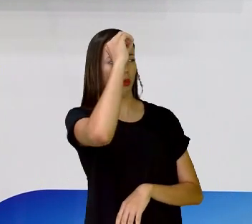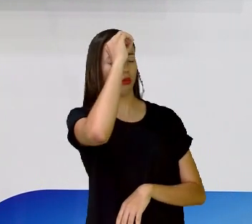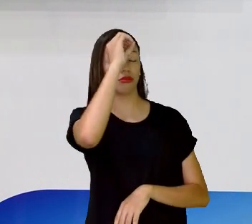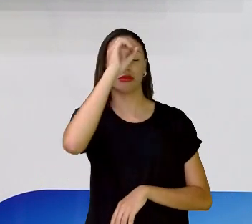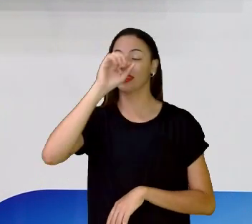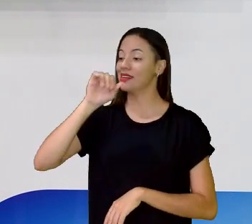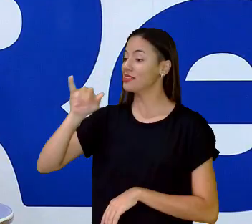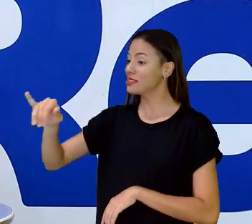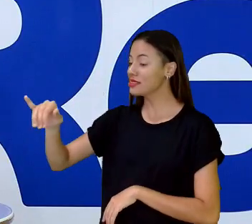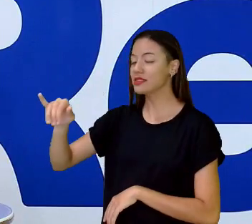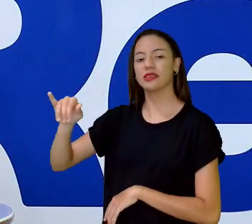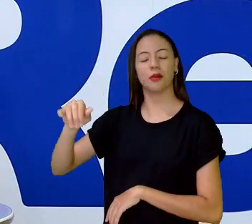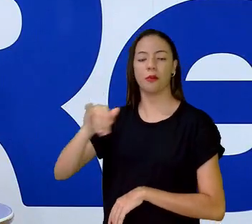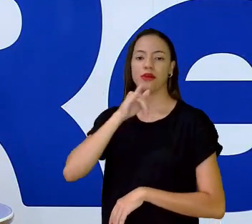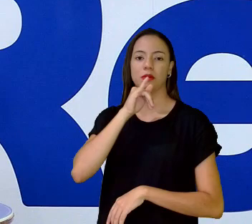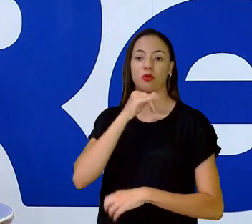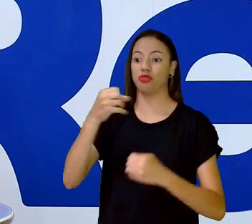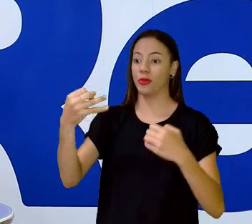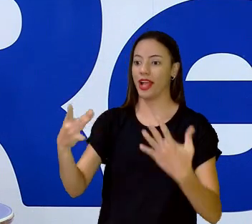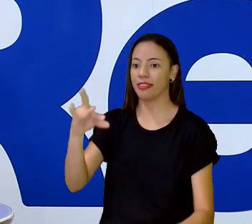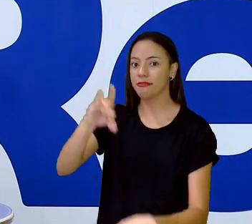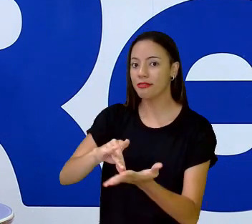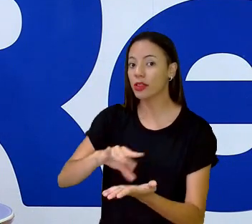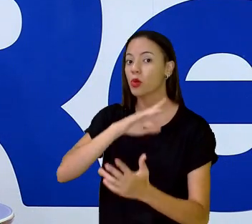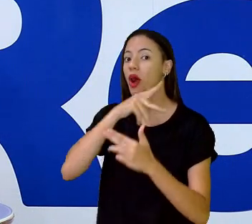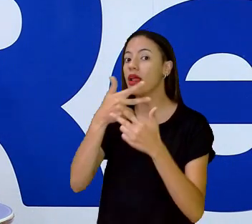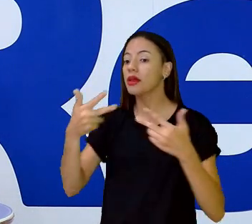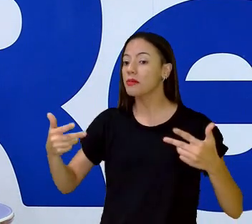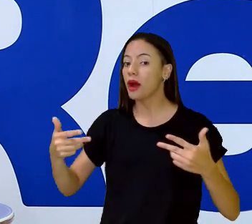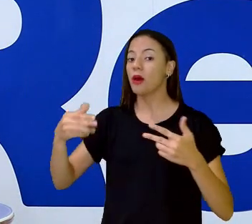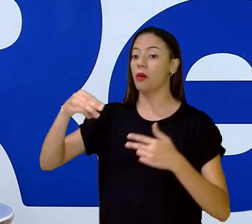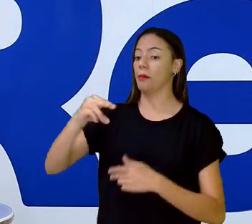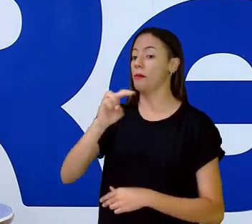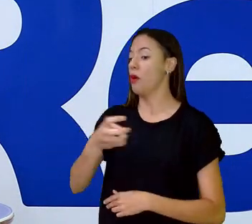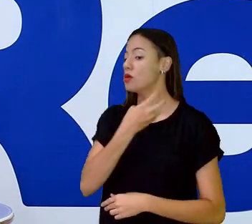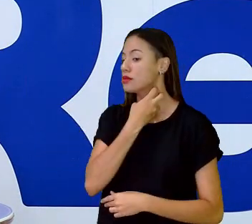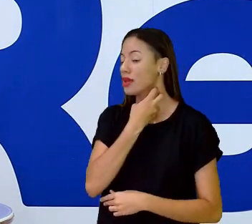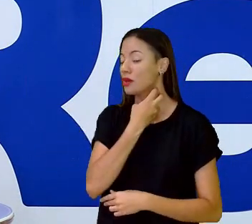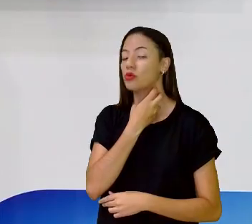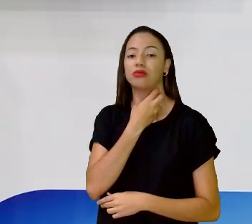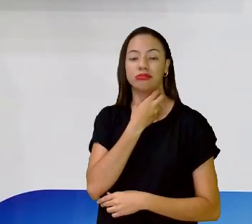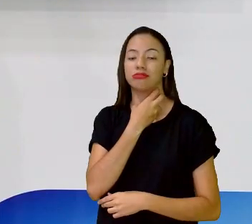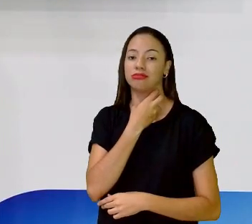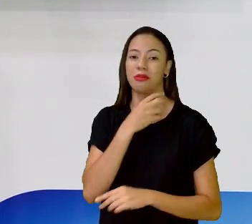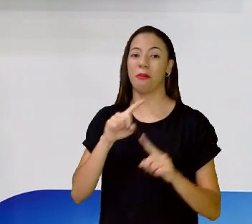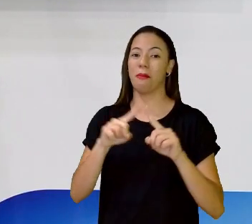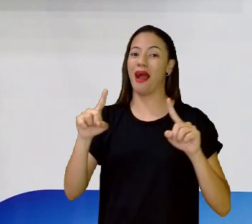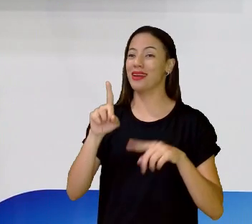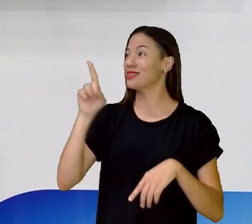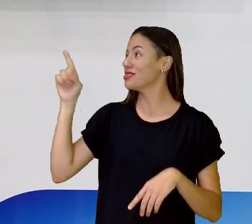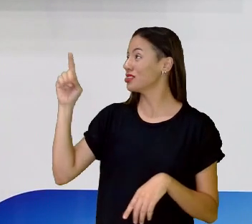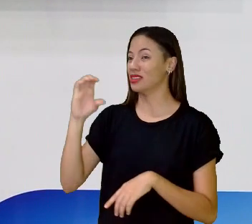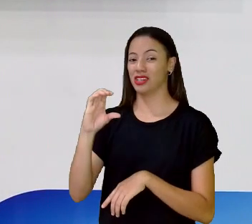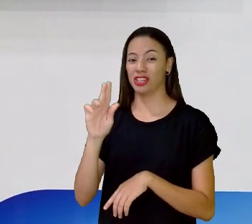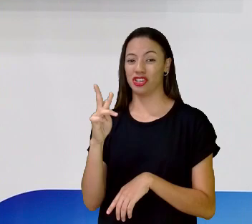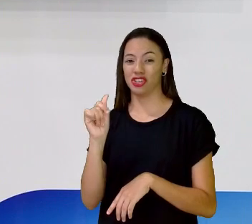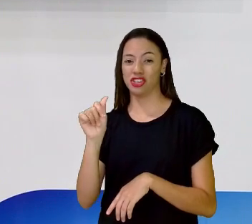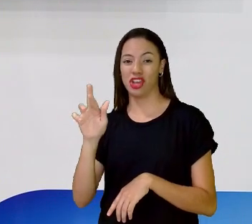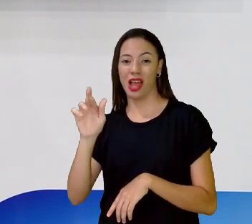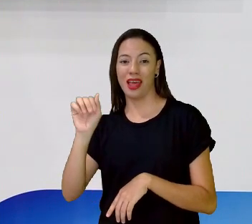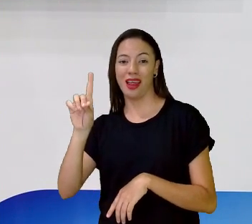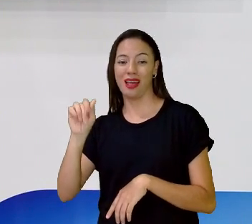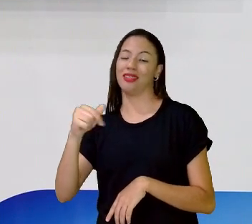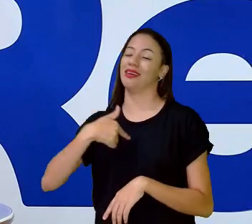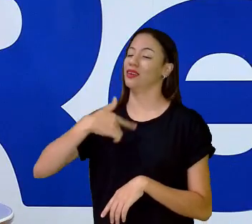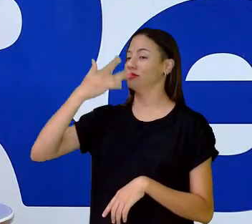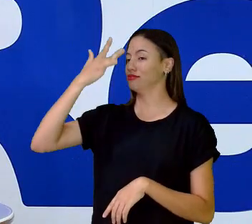fosse de verdade, eu saberia explicar, né? Os animais, mas assim, na charada, não sei não. É, as charadinhas são engraçadas, né? É justamente por isso que